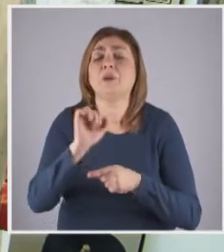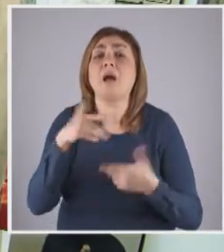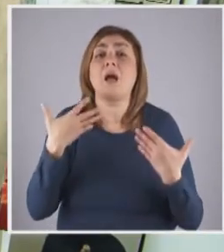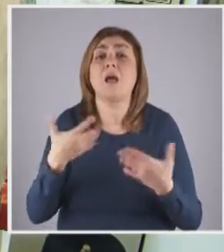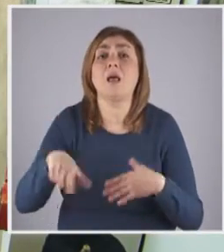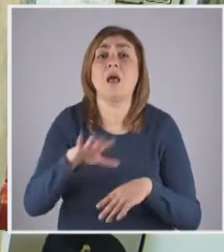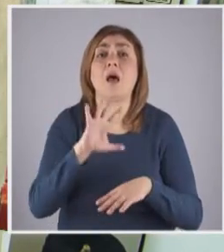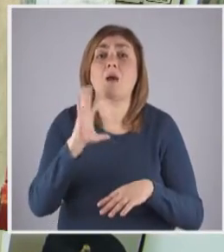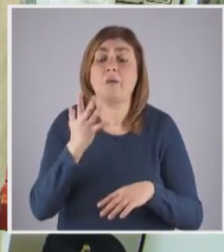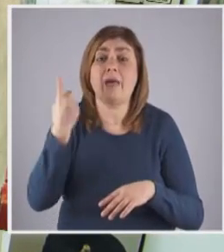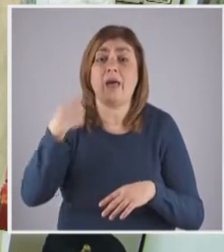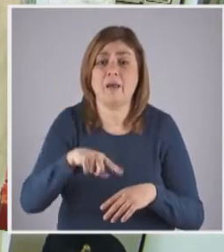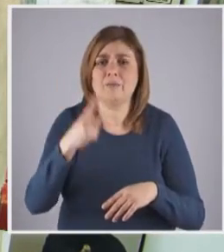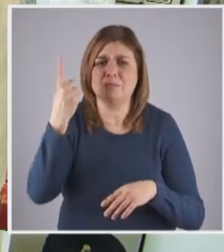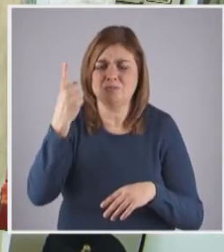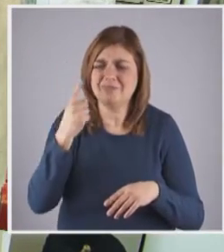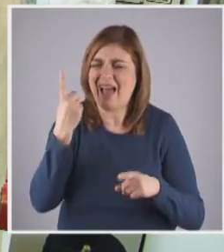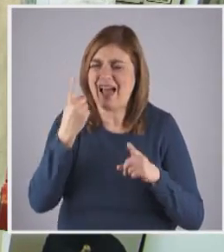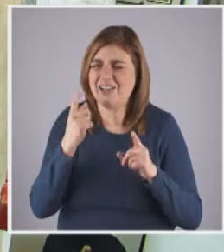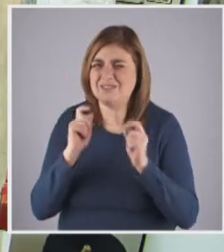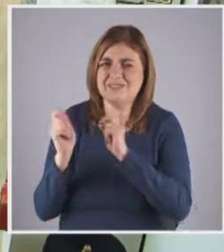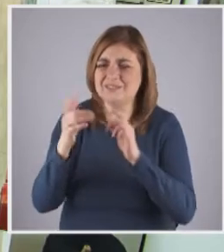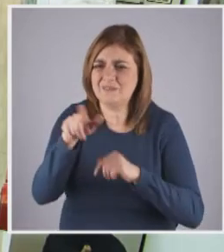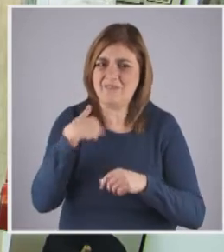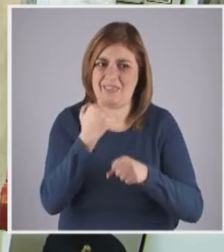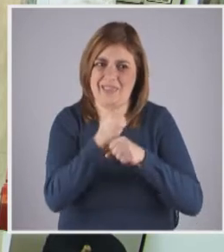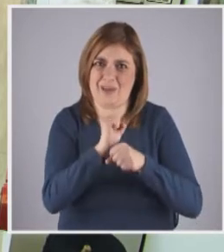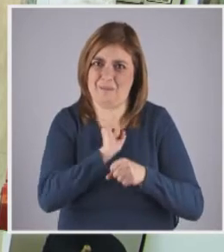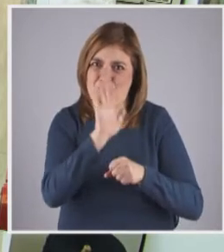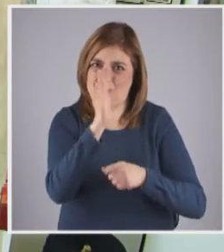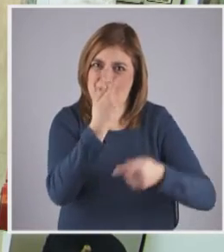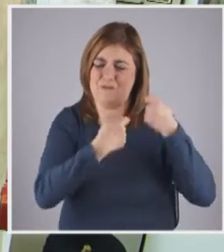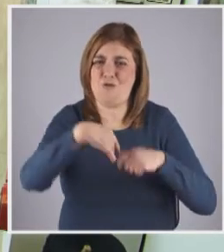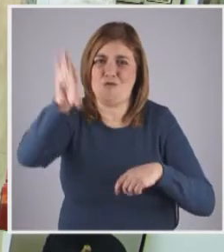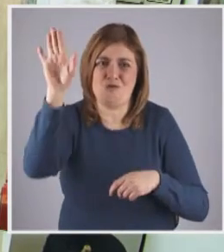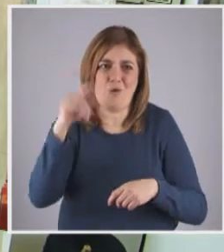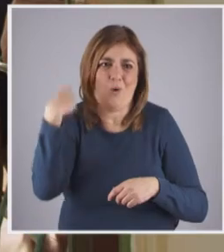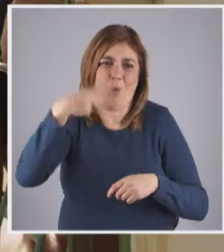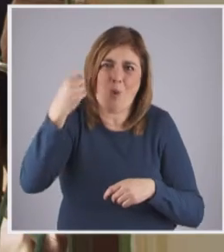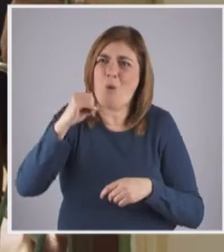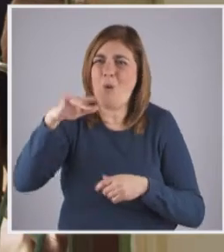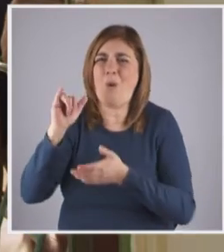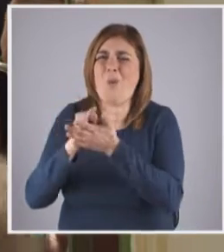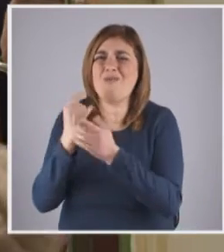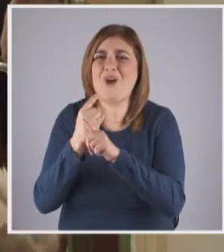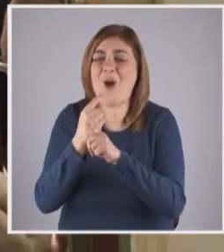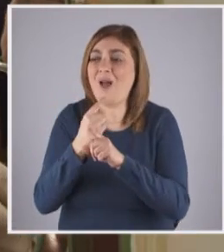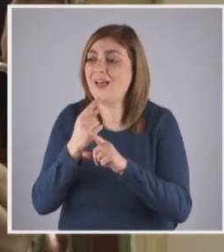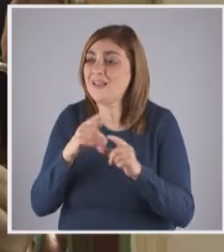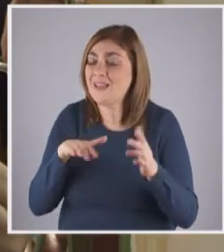acontece é que até há uma pequena picardia entre eles, de que trabalho já foi vendido, foi para Londres ou foi para Nova Iorque. Eu acho que isso